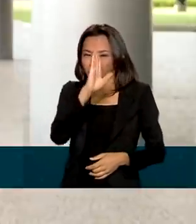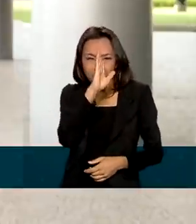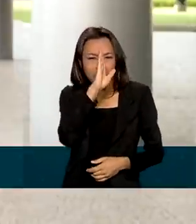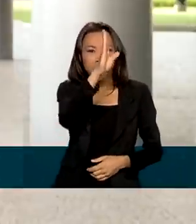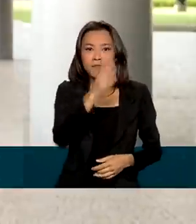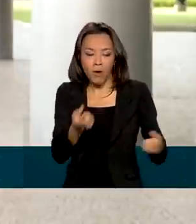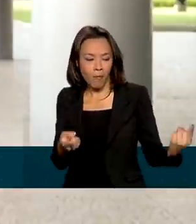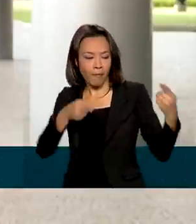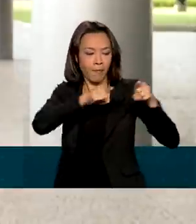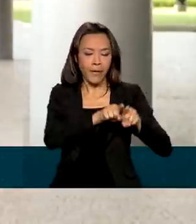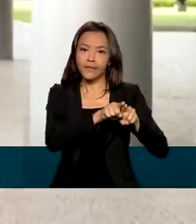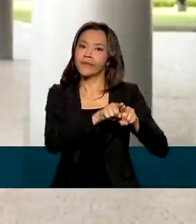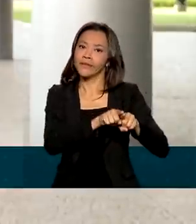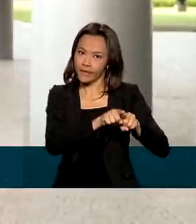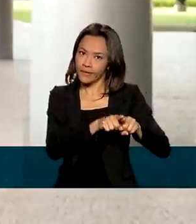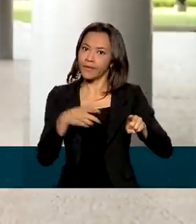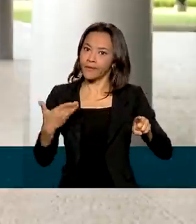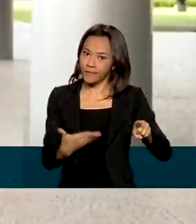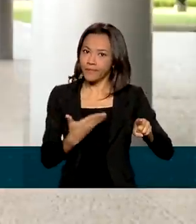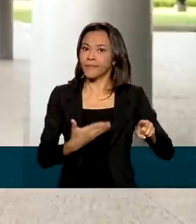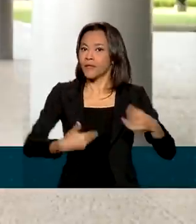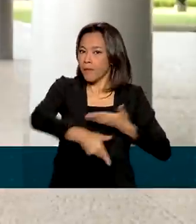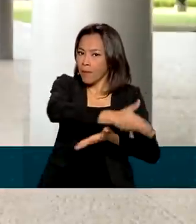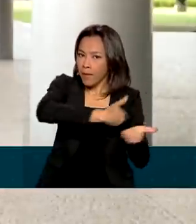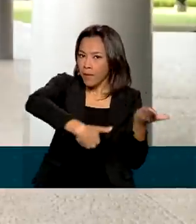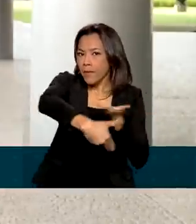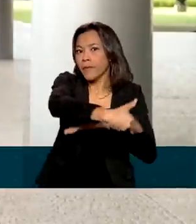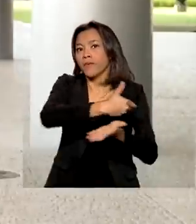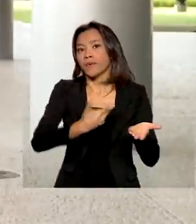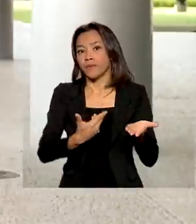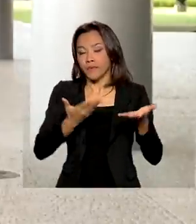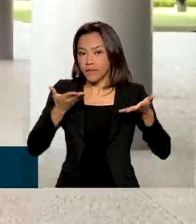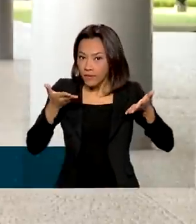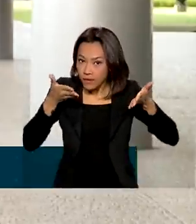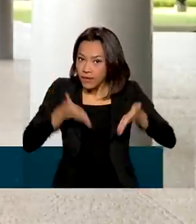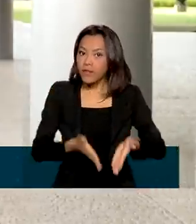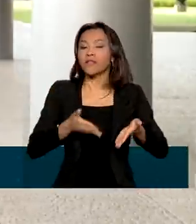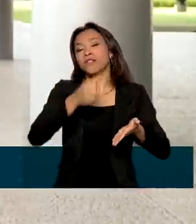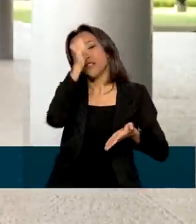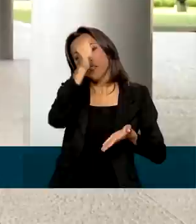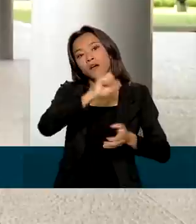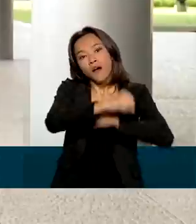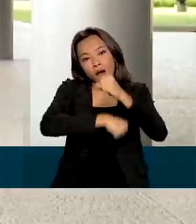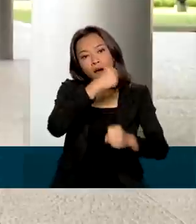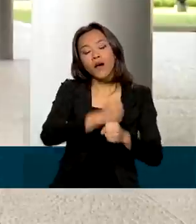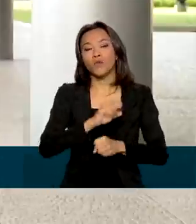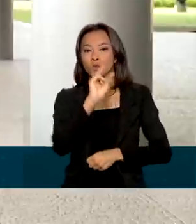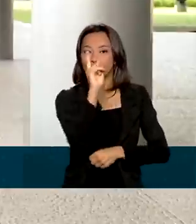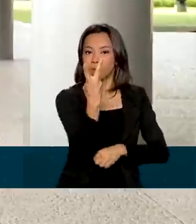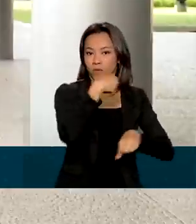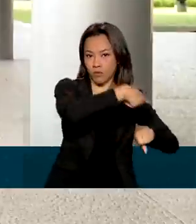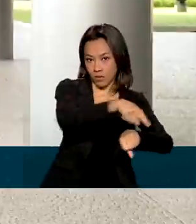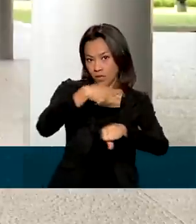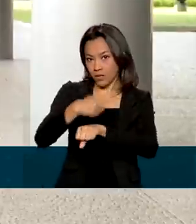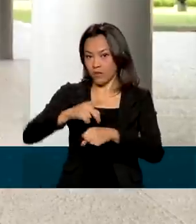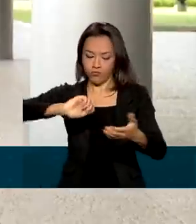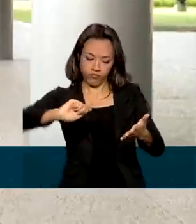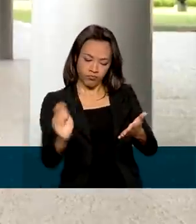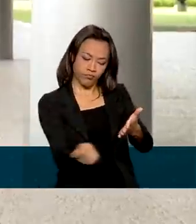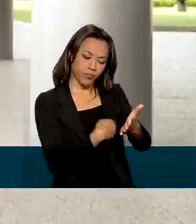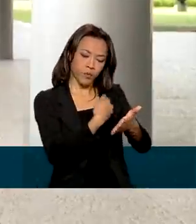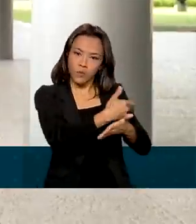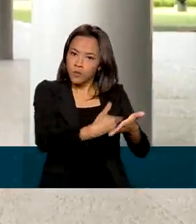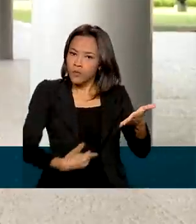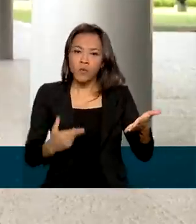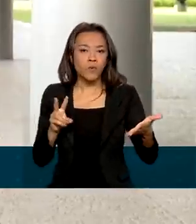do Paraguai, de acordo com o Ministério das Relações Exteriores. Neste ano, os dois países firmaram também acordos